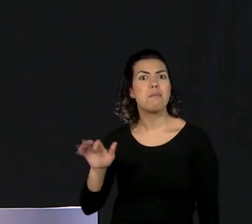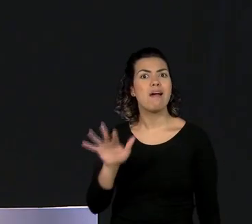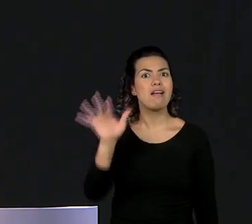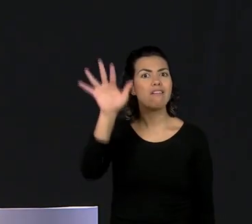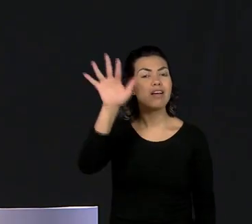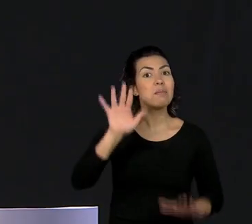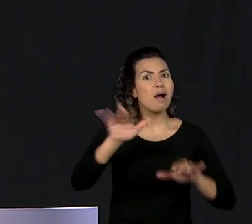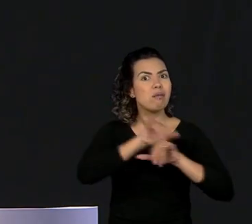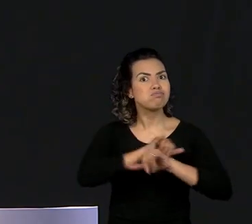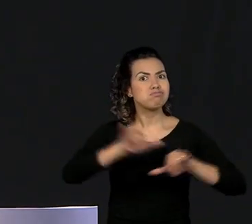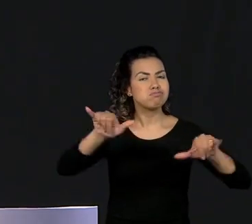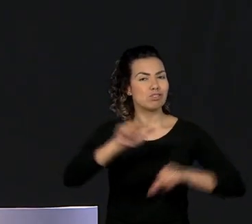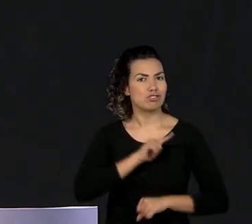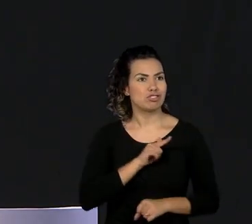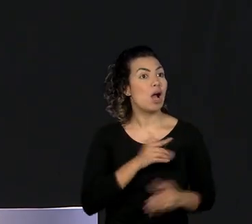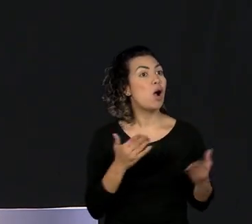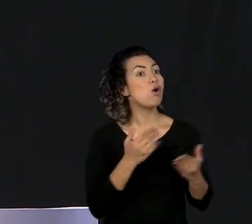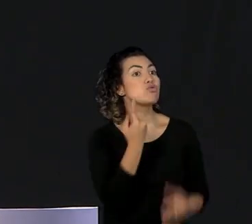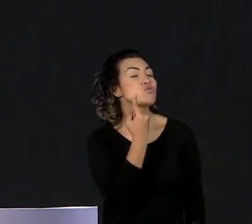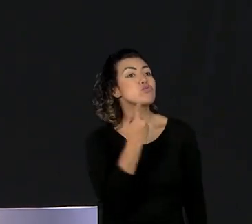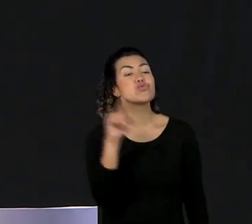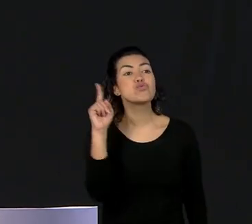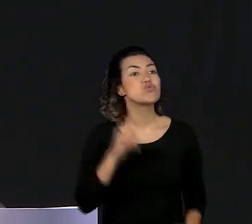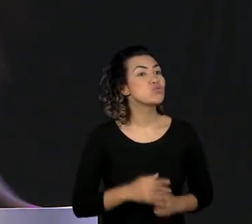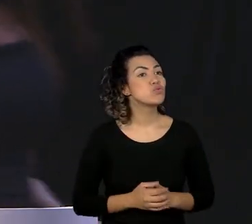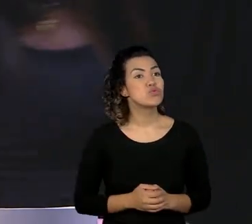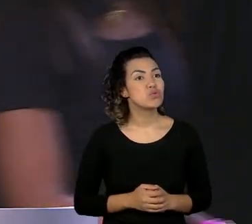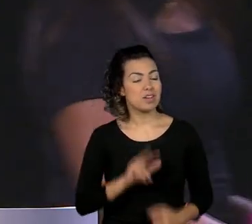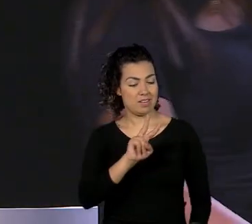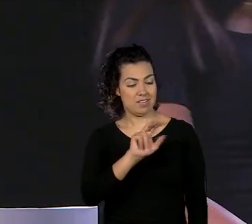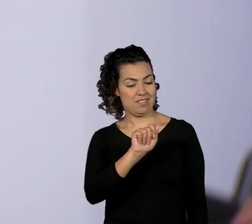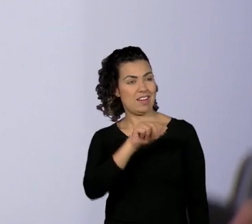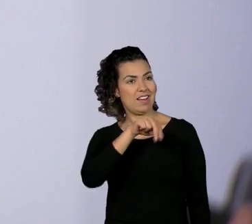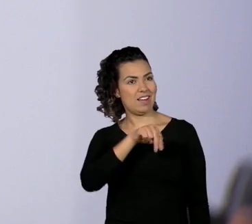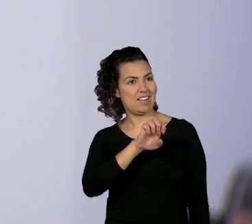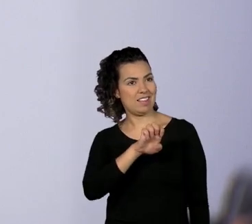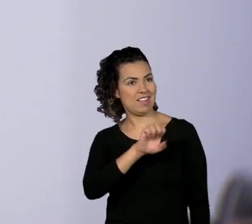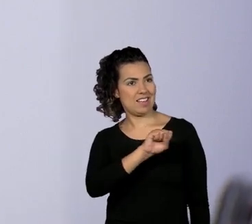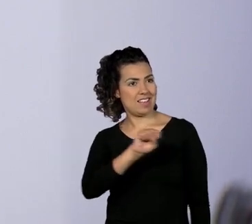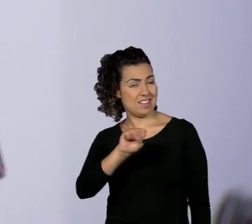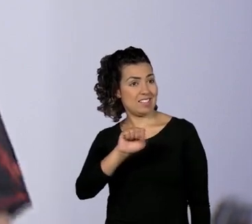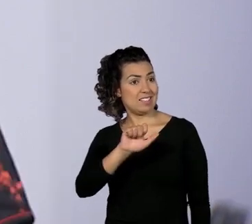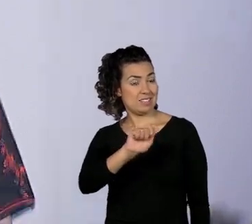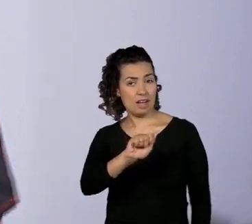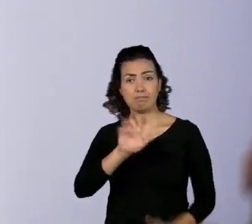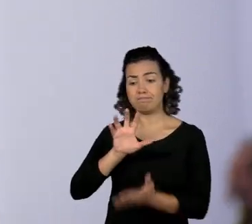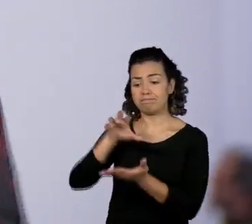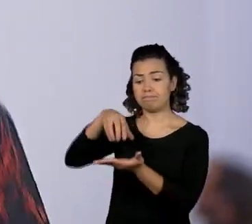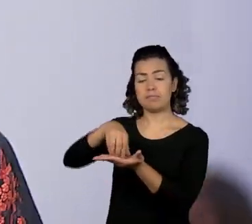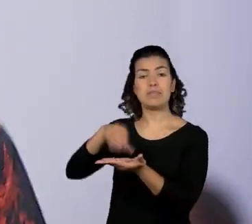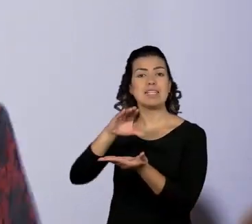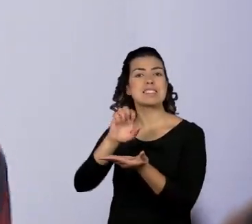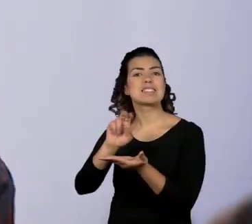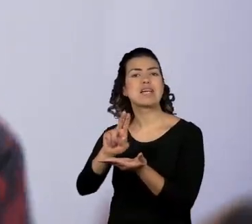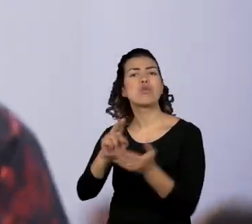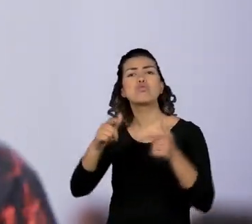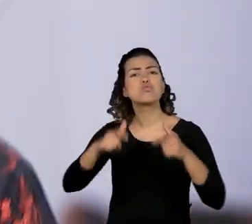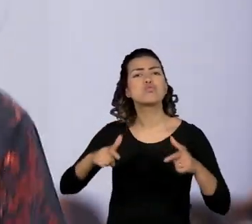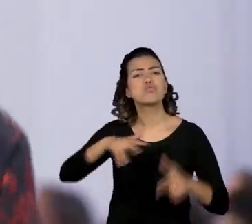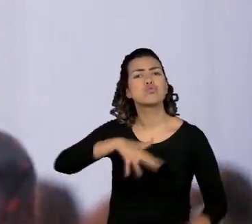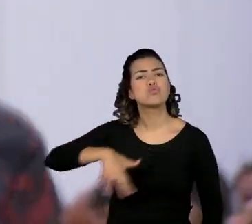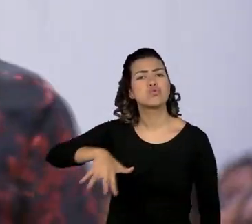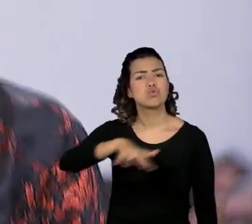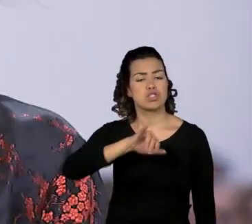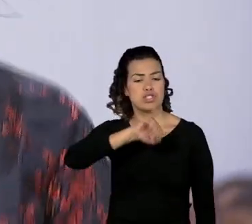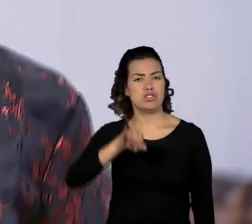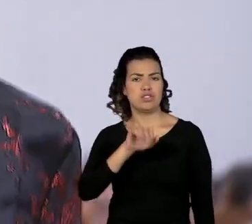último, a analista Vanessa Pataro Tavares, indicada pelo CELPARC Jaguaré da Drede